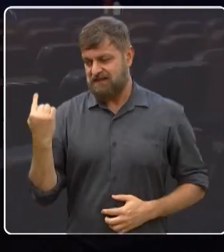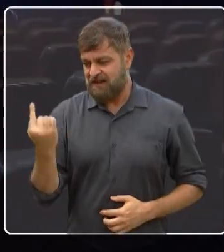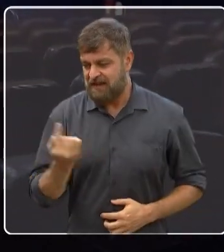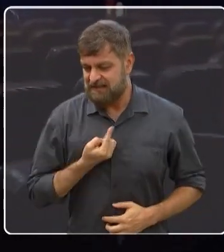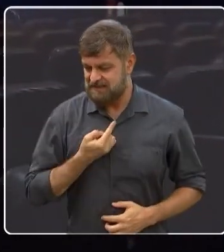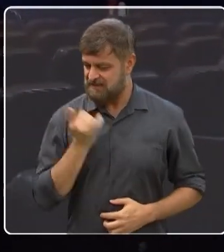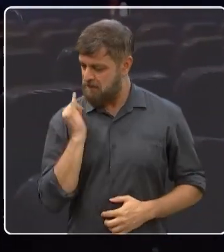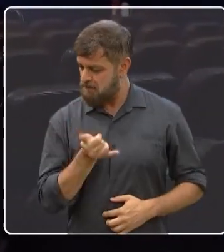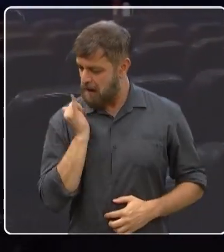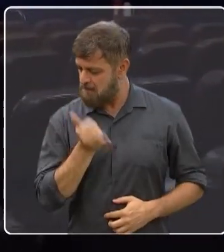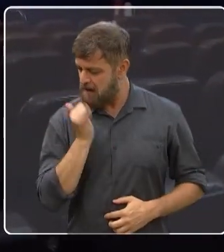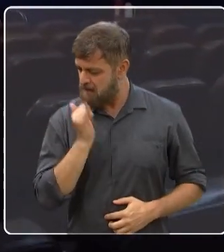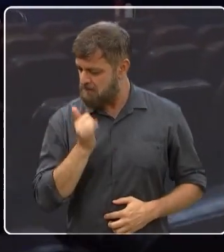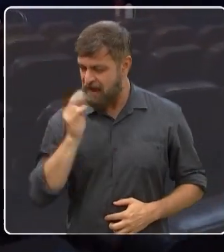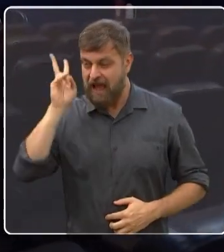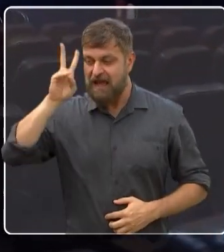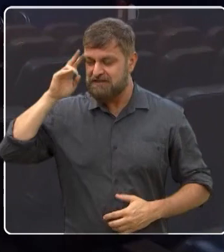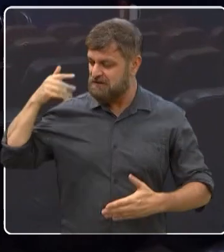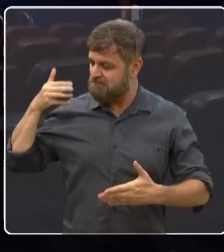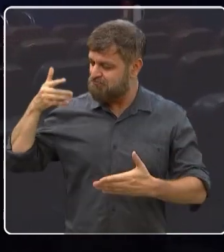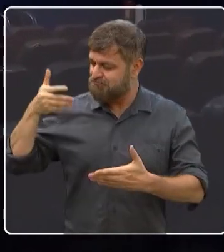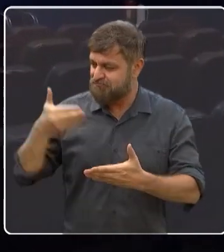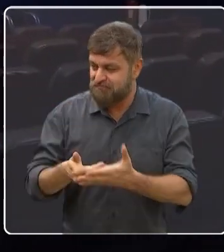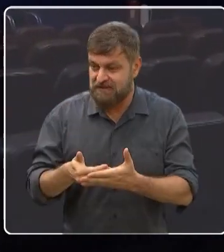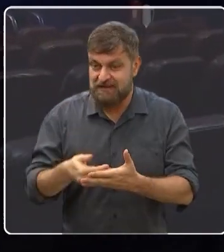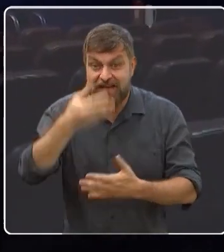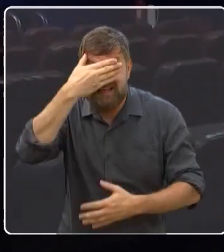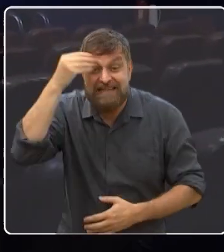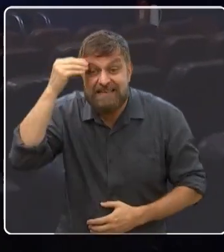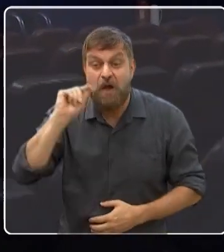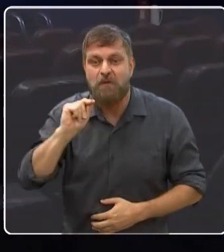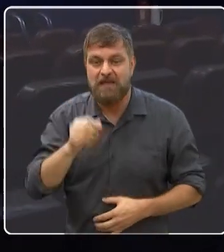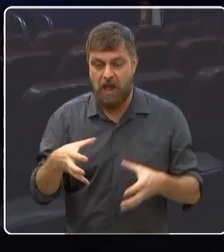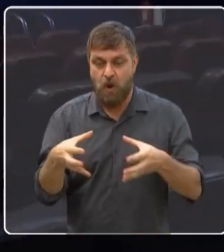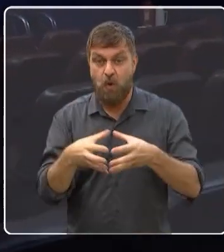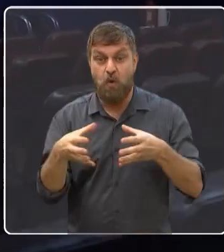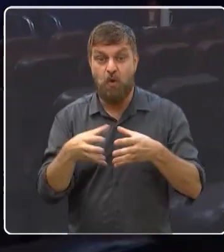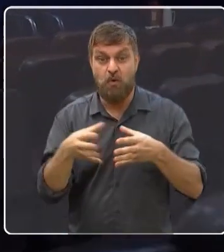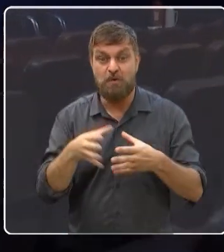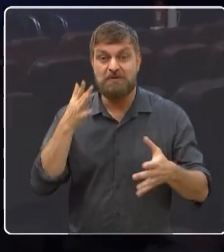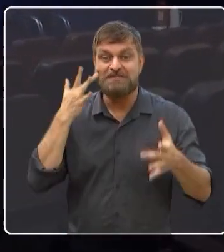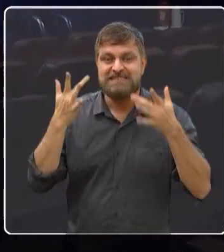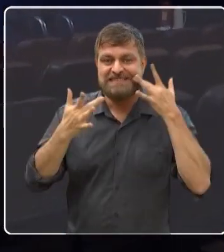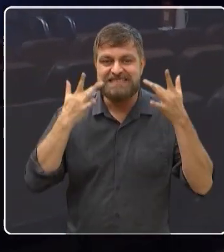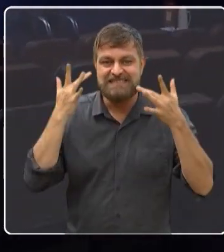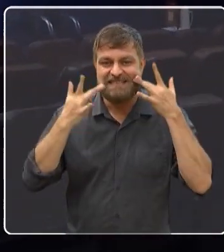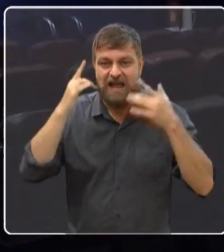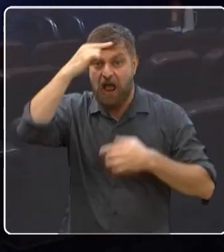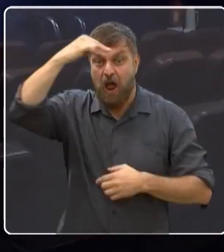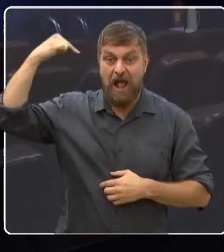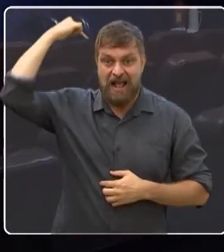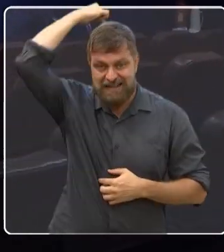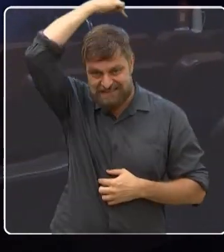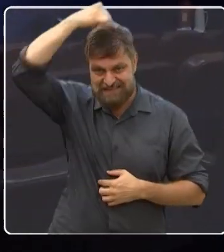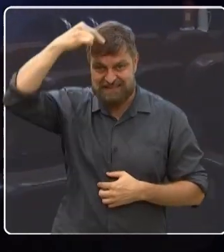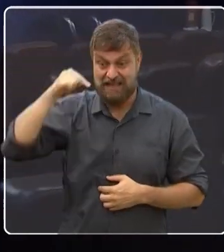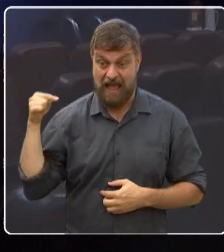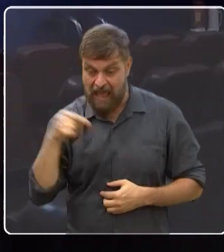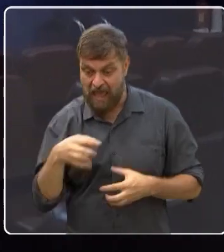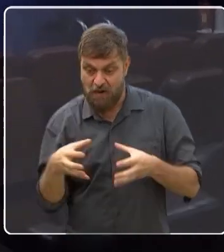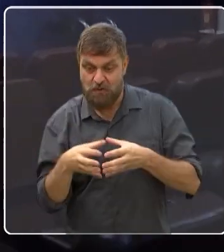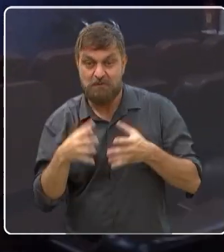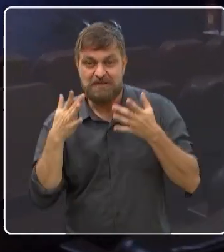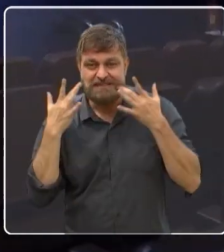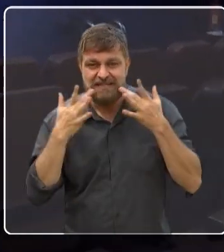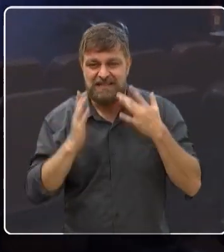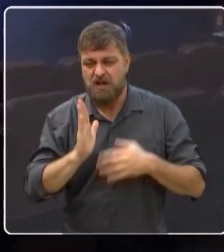gente contar um pouquinho a história do bairro sem falar da Companhia Cia Santa, que é uma companhia teatral que